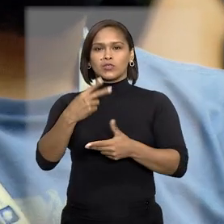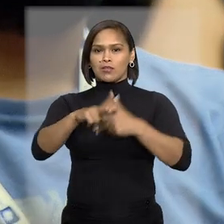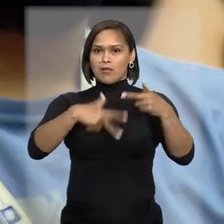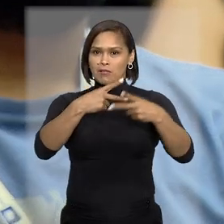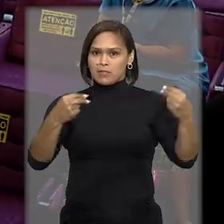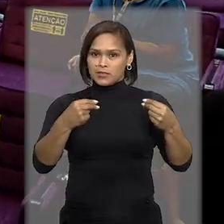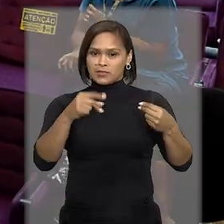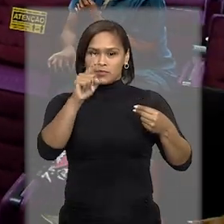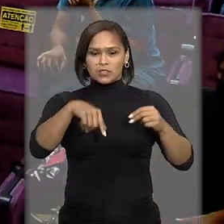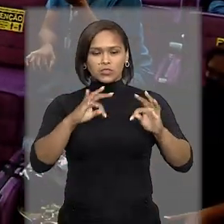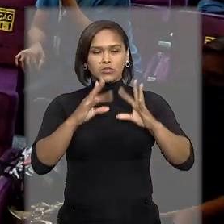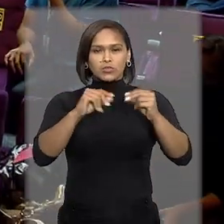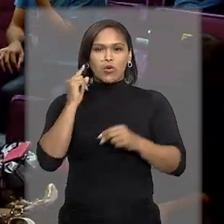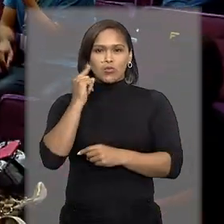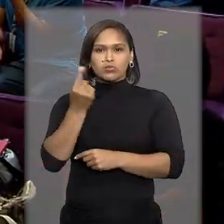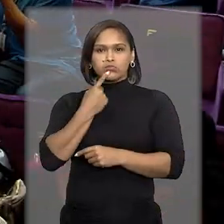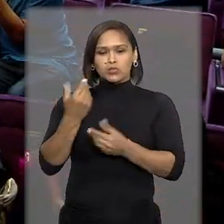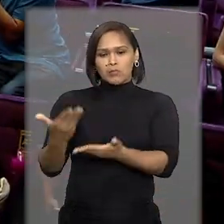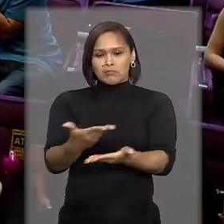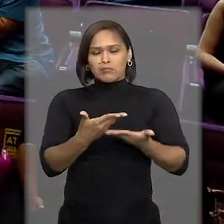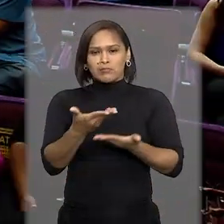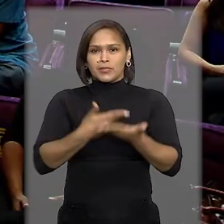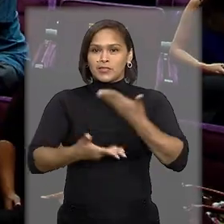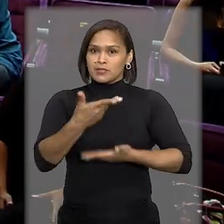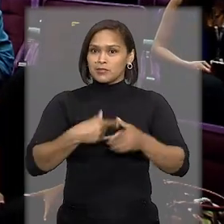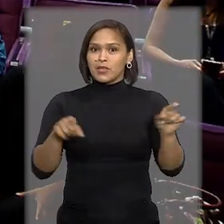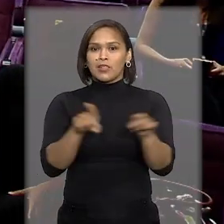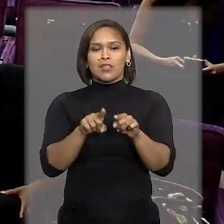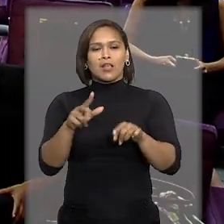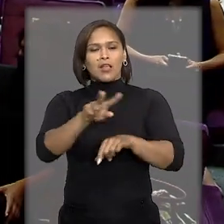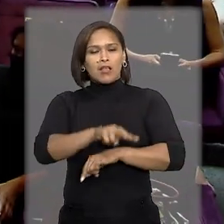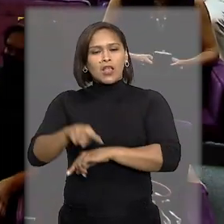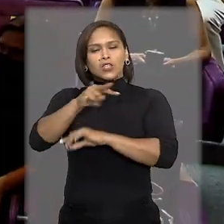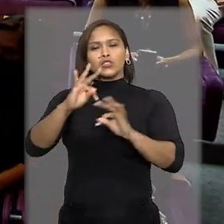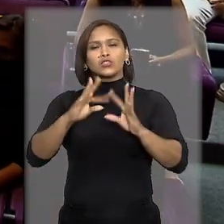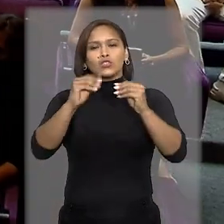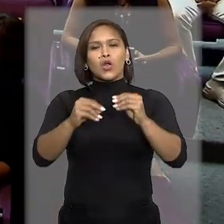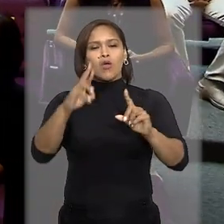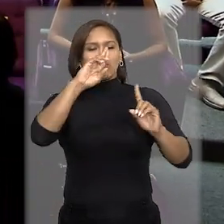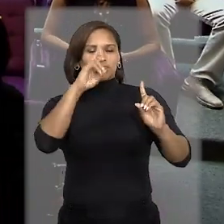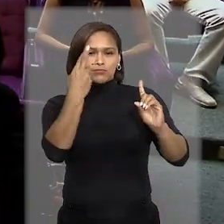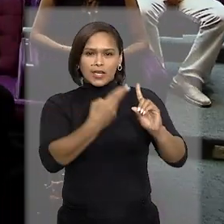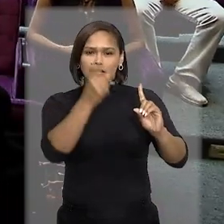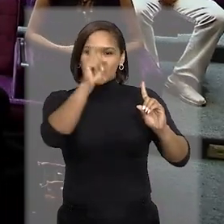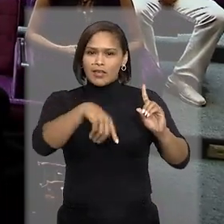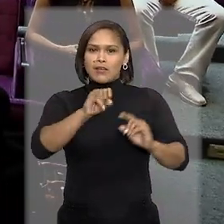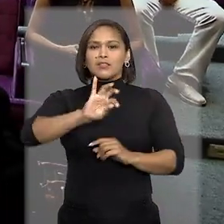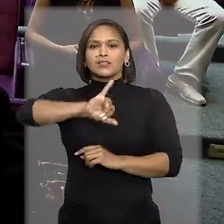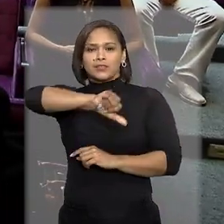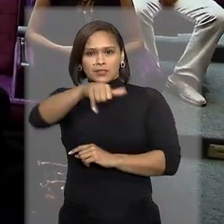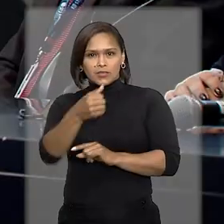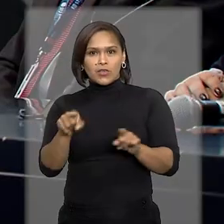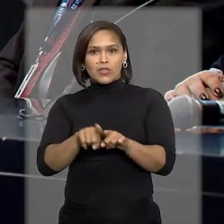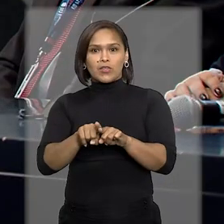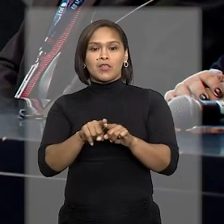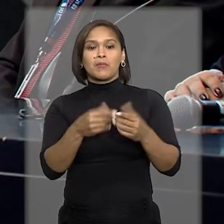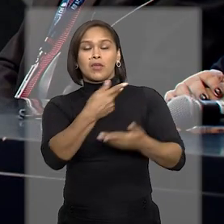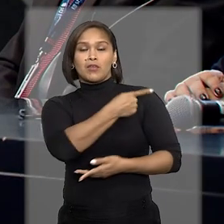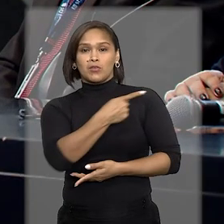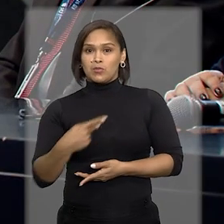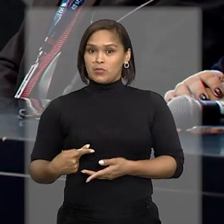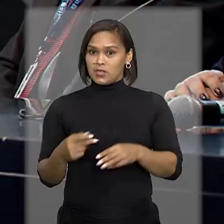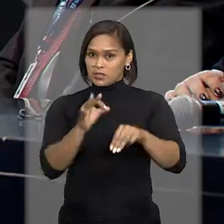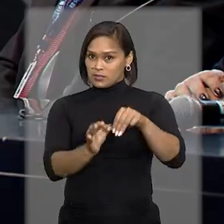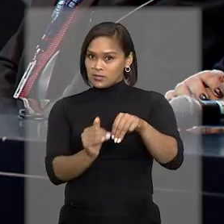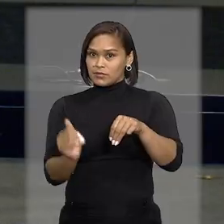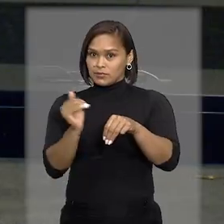brindes. Os colaboradores surdos também fizeram questão de demonstrar todo o seu reconhecimento ao STJ na figura do